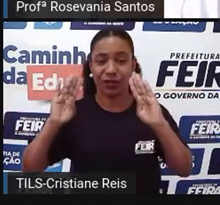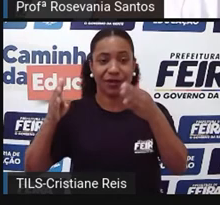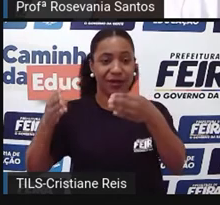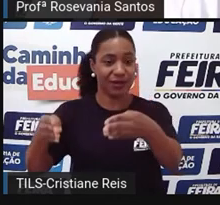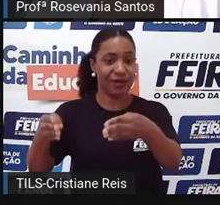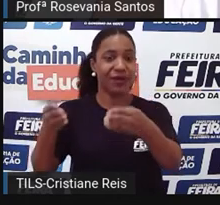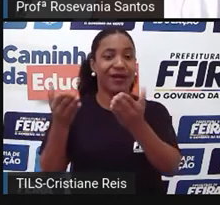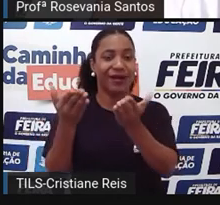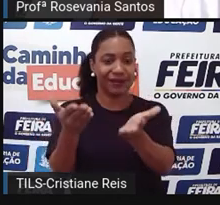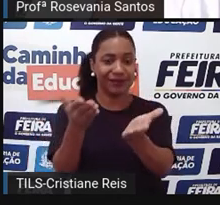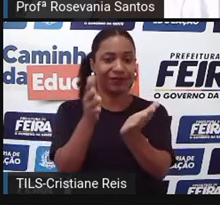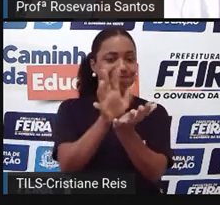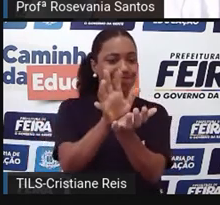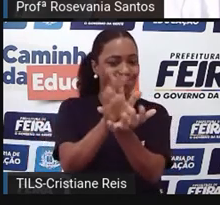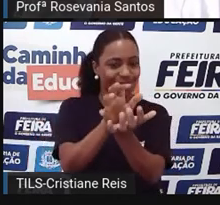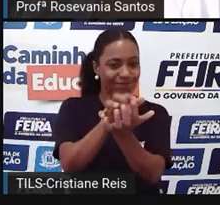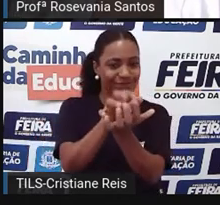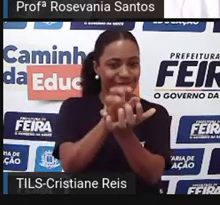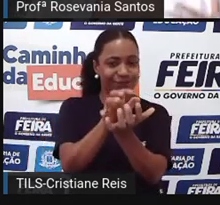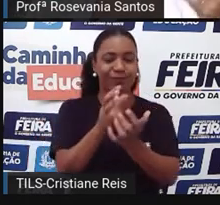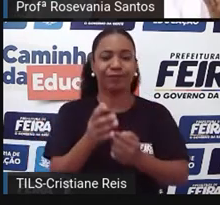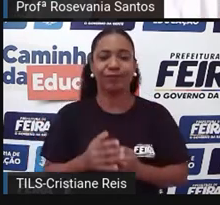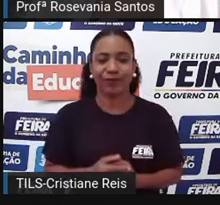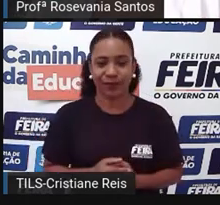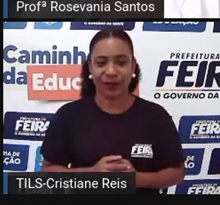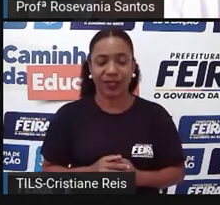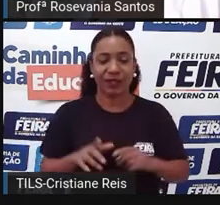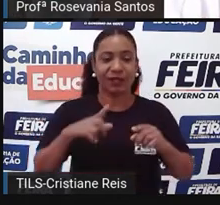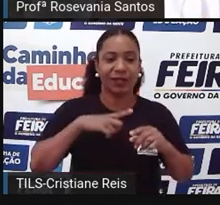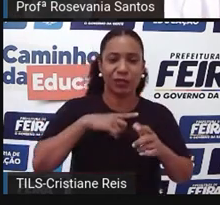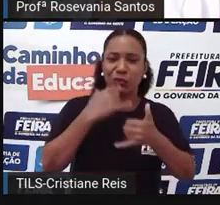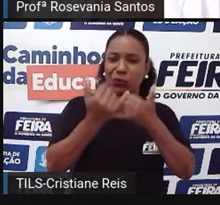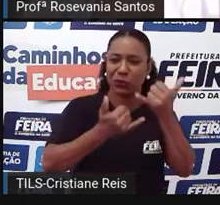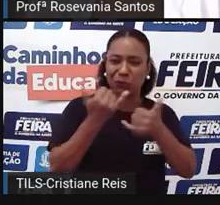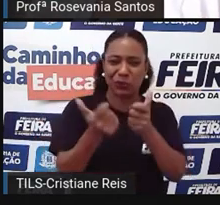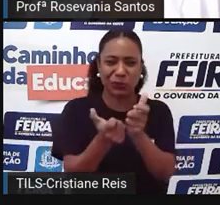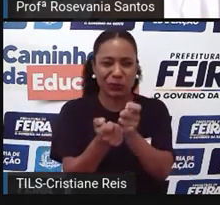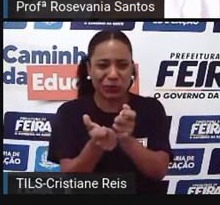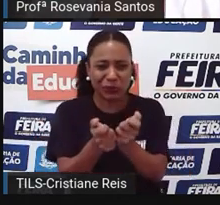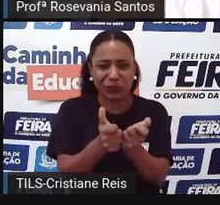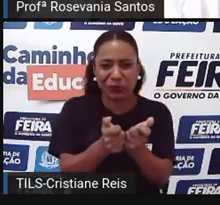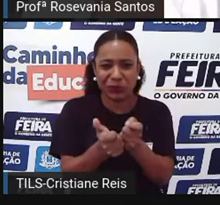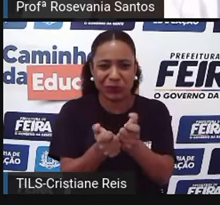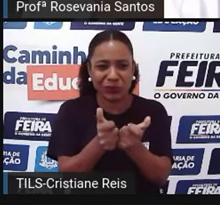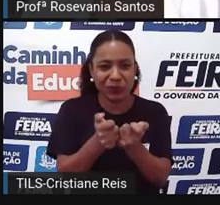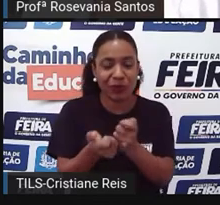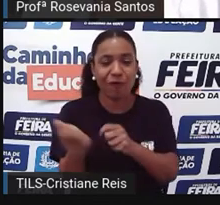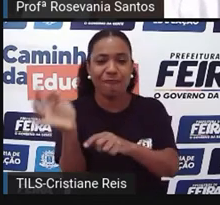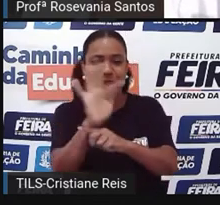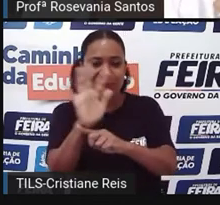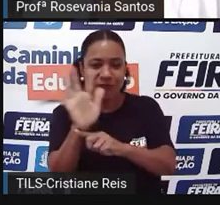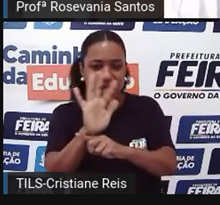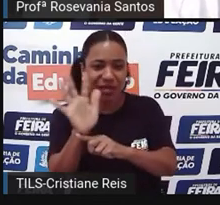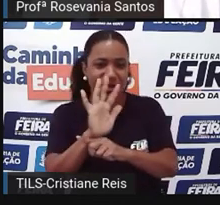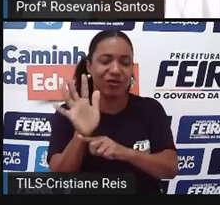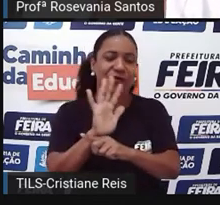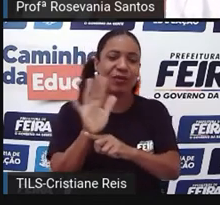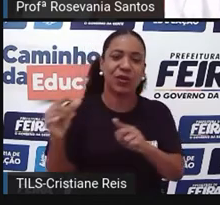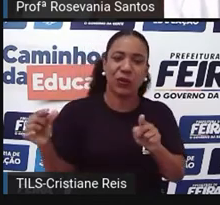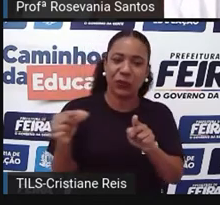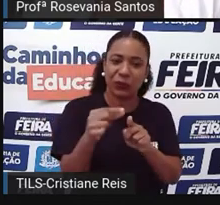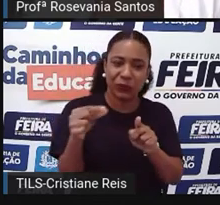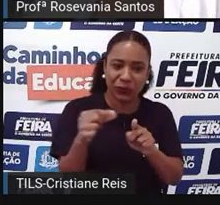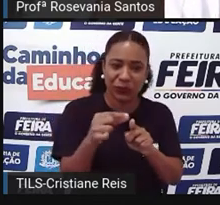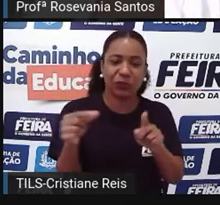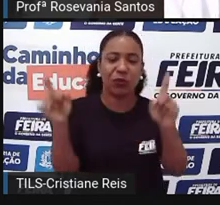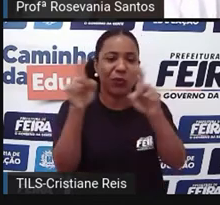vocês percebam aí que tem jogos, filmes ligados pra vídeo, pra cinema, de chips, né, de